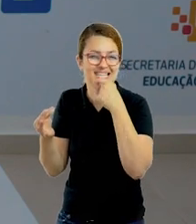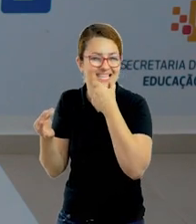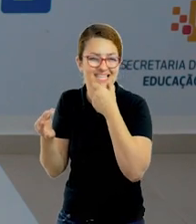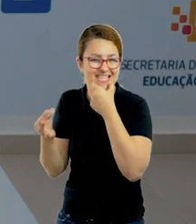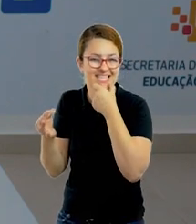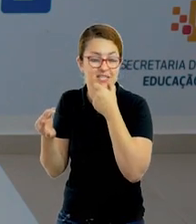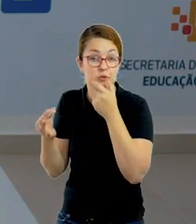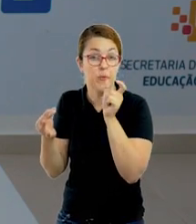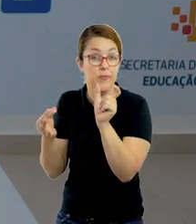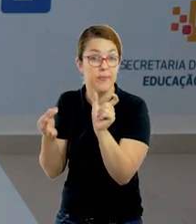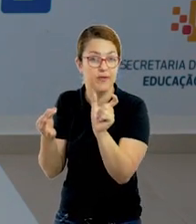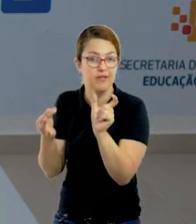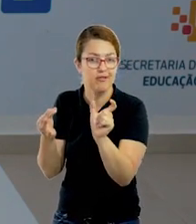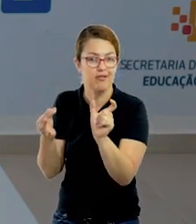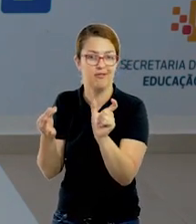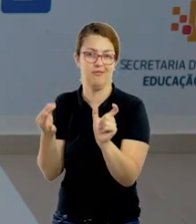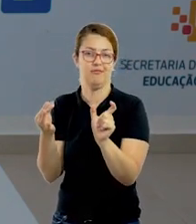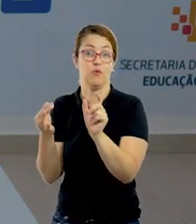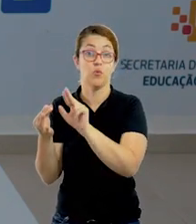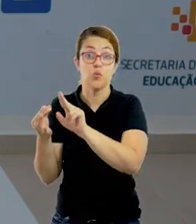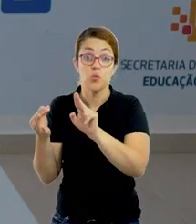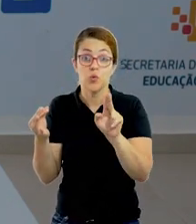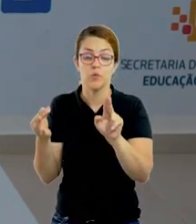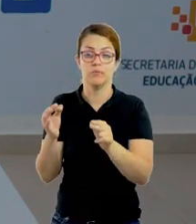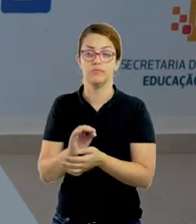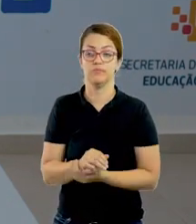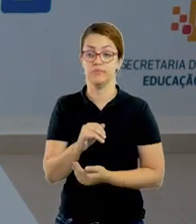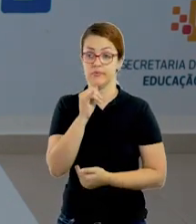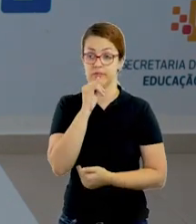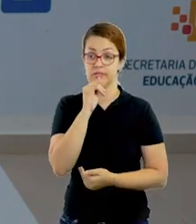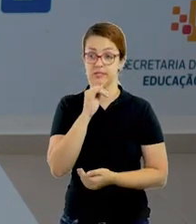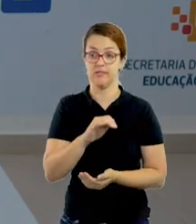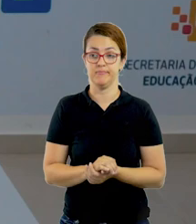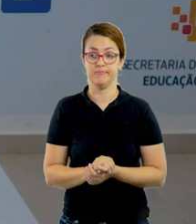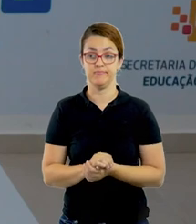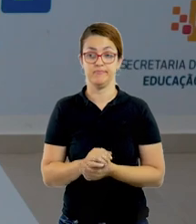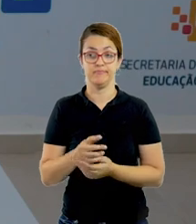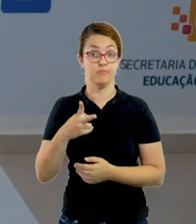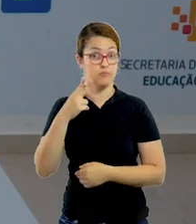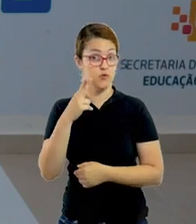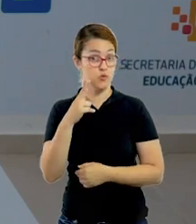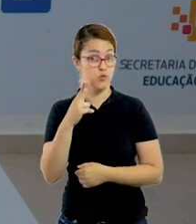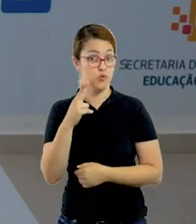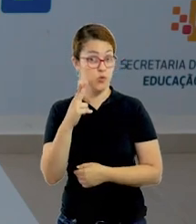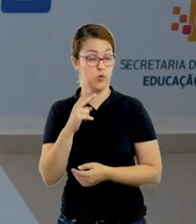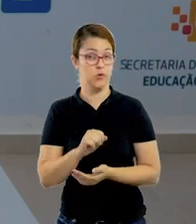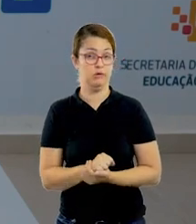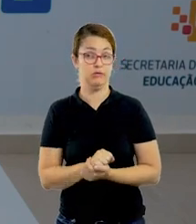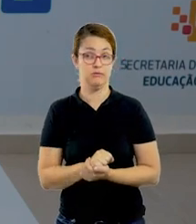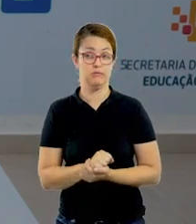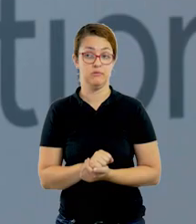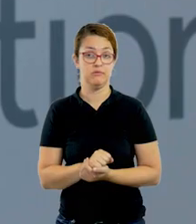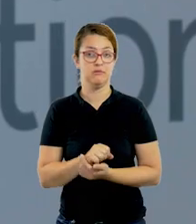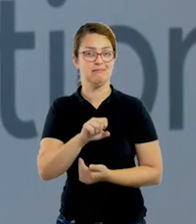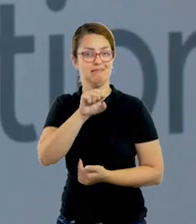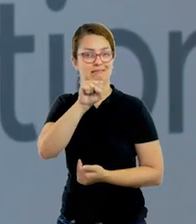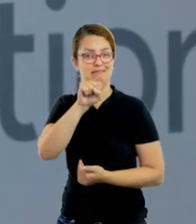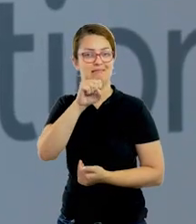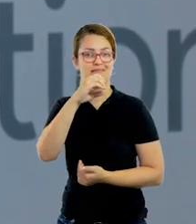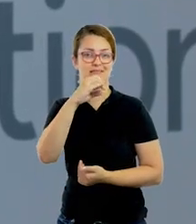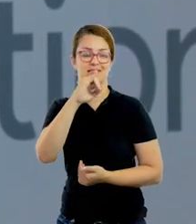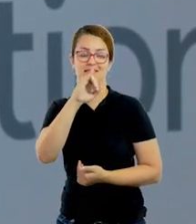Caso ele não saiba, você pode ajudá-lo. Por exemplo, aqui eu peguei uma tesoura, que em inglês eu falo